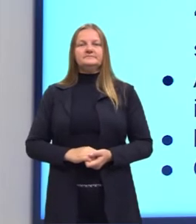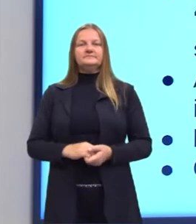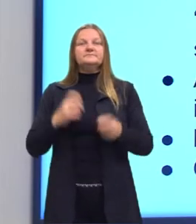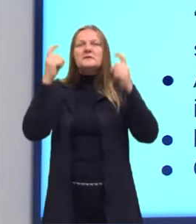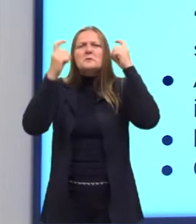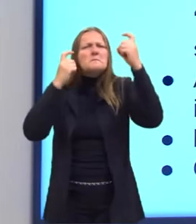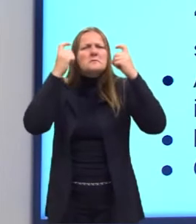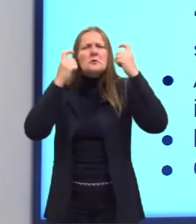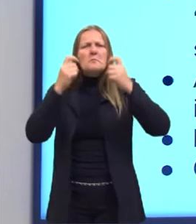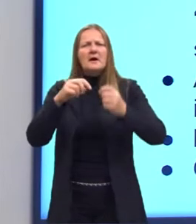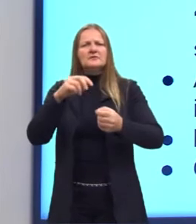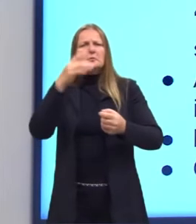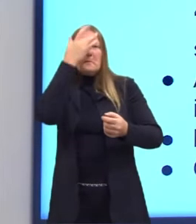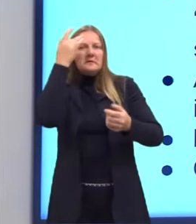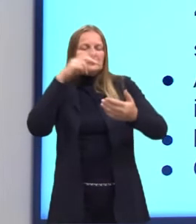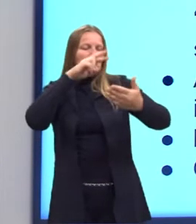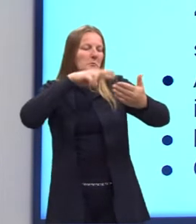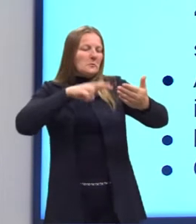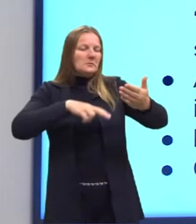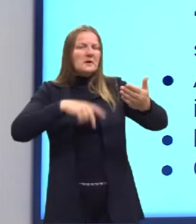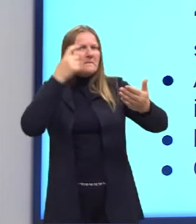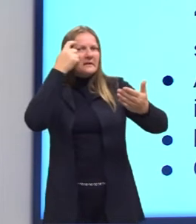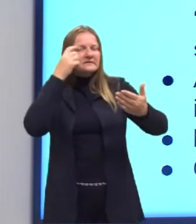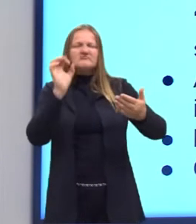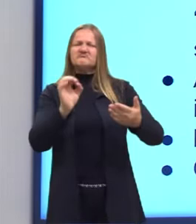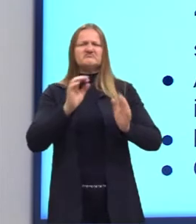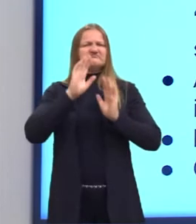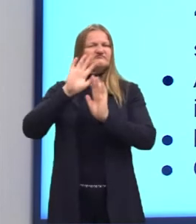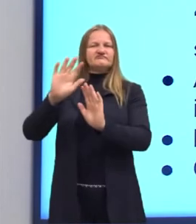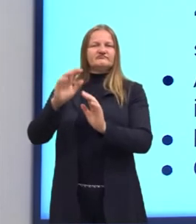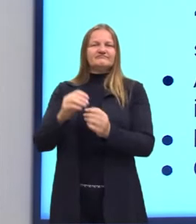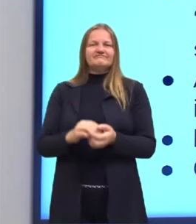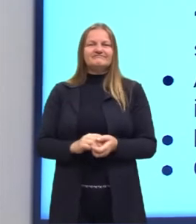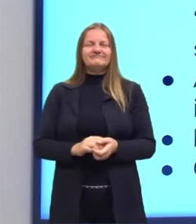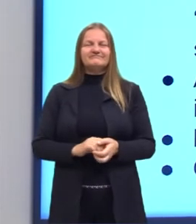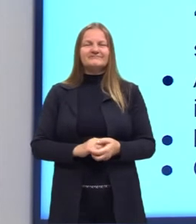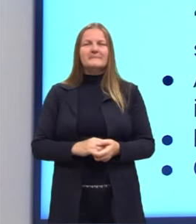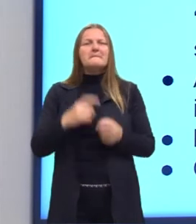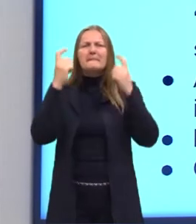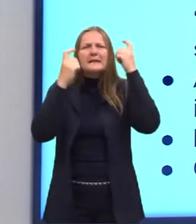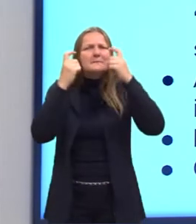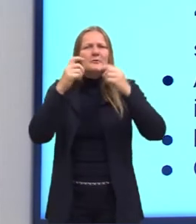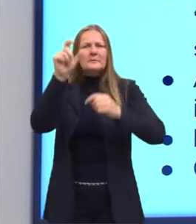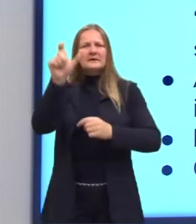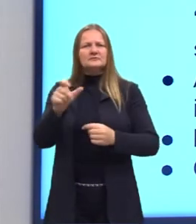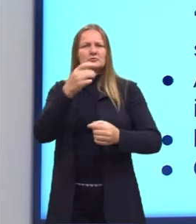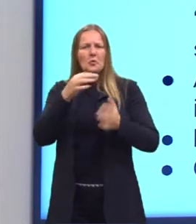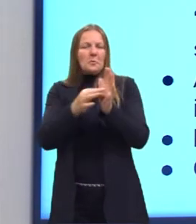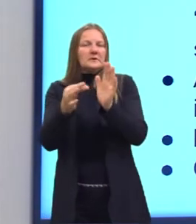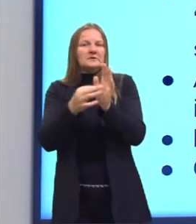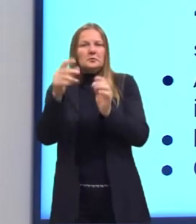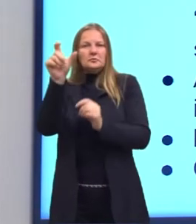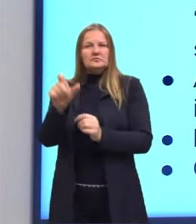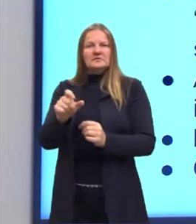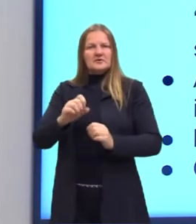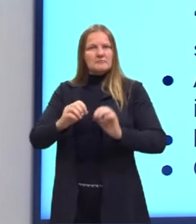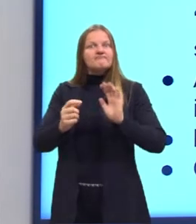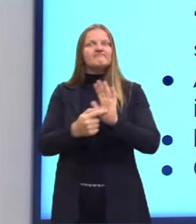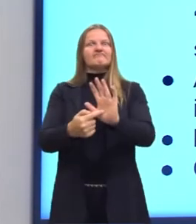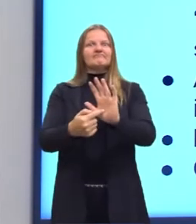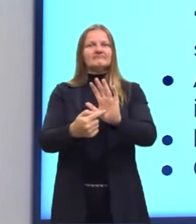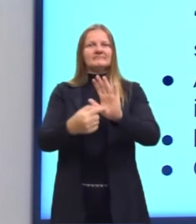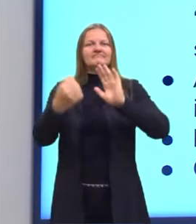preocupar com o que o leitor pensaria. Por quê? Porque o autor naturalista não está preocupado com a opinião. Ele quer causar realmente